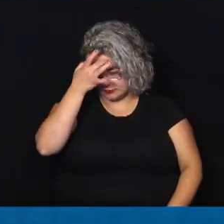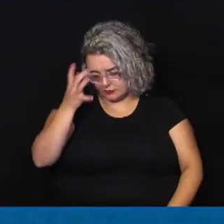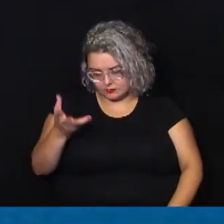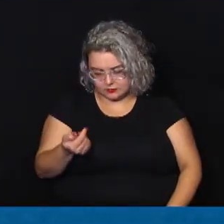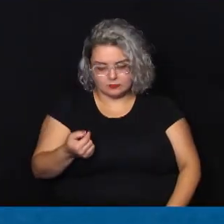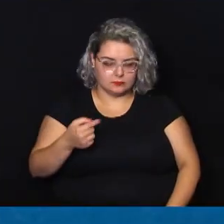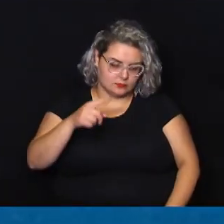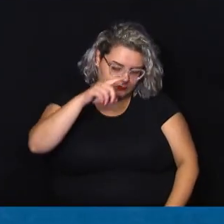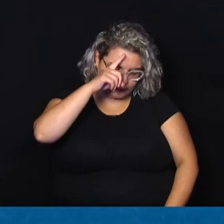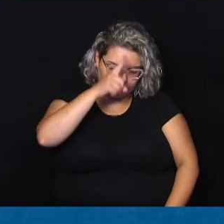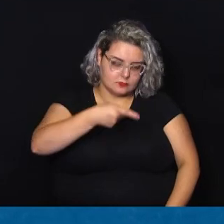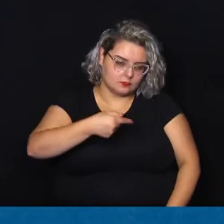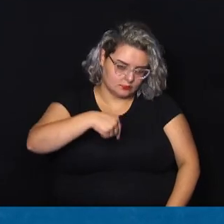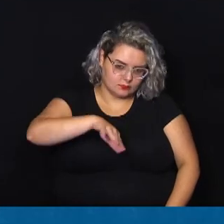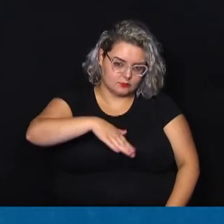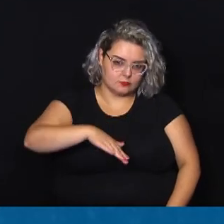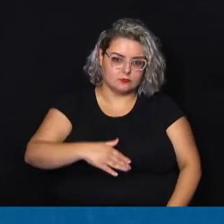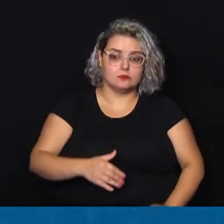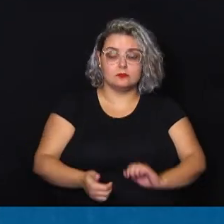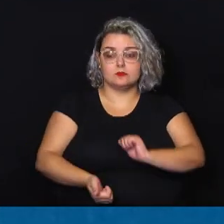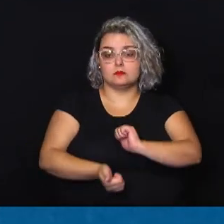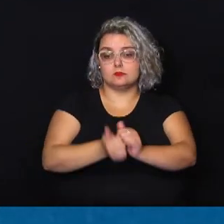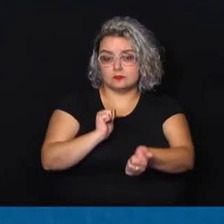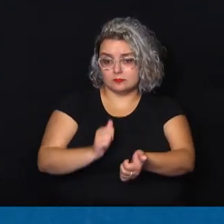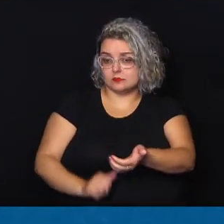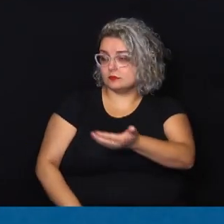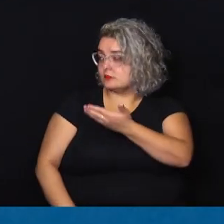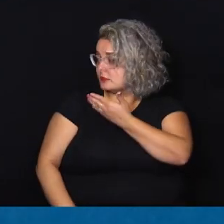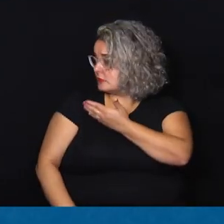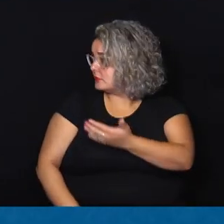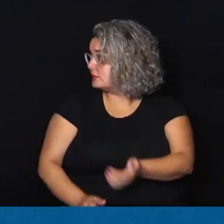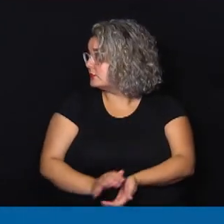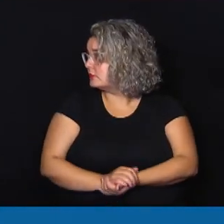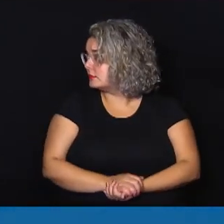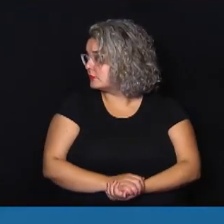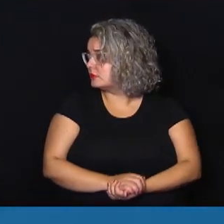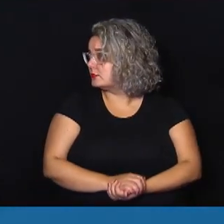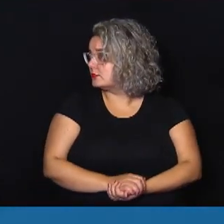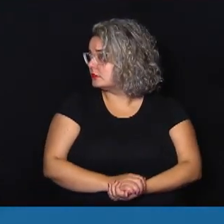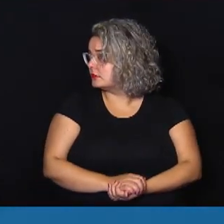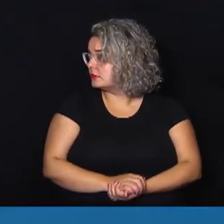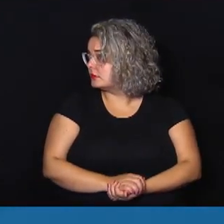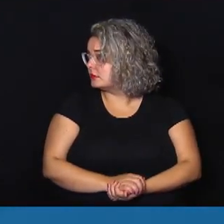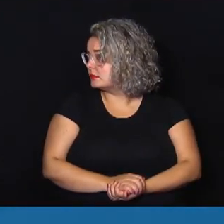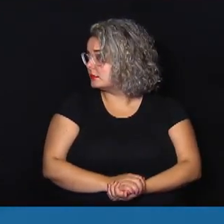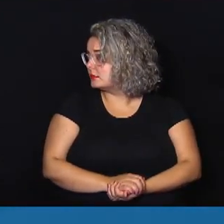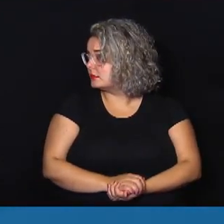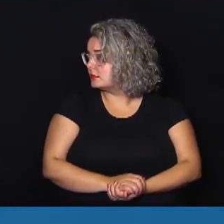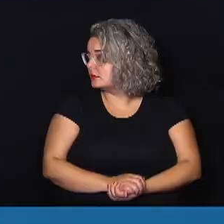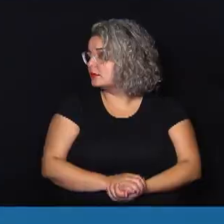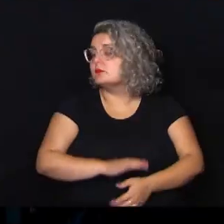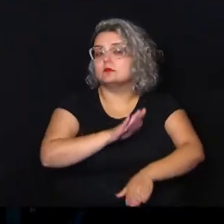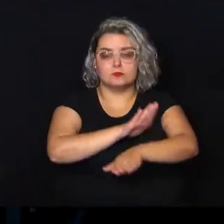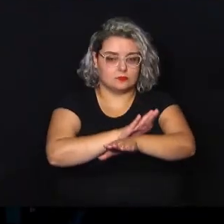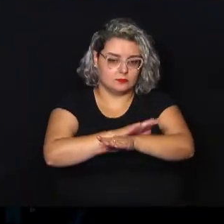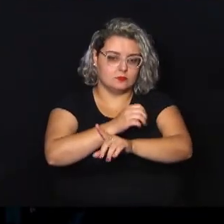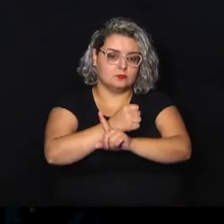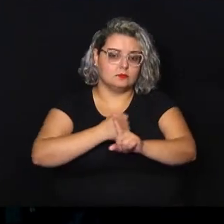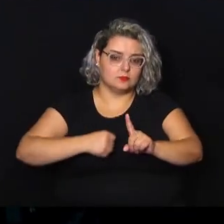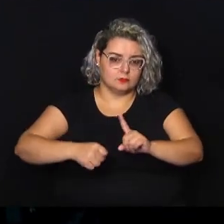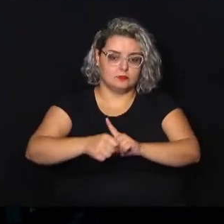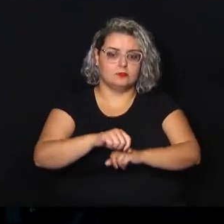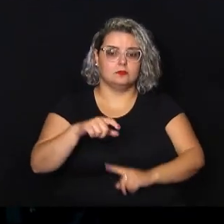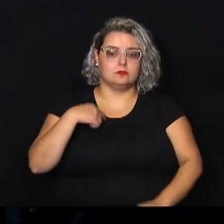para lá. Para a Secretaria de Esportes, ele encaminhou 450 mil e 200 mil para assistência social. Nós